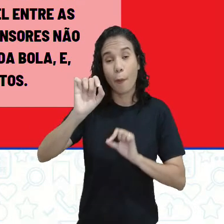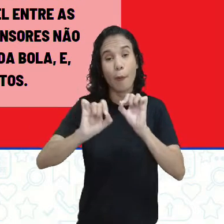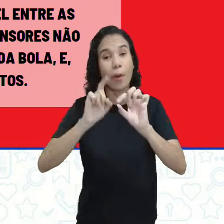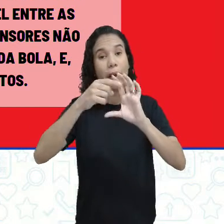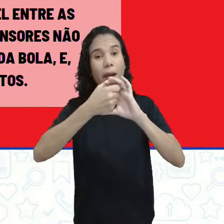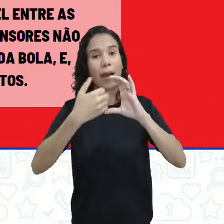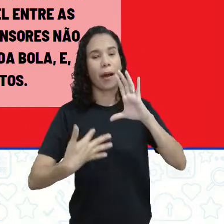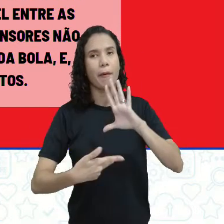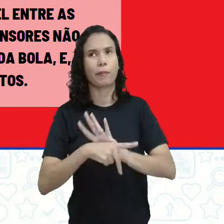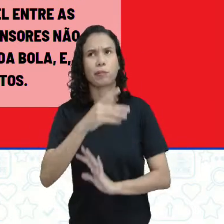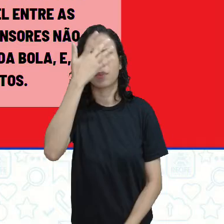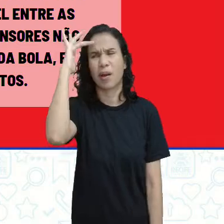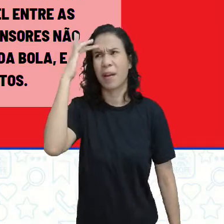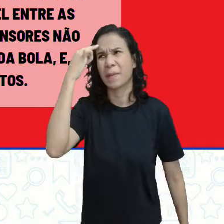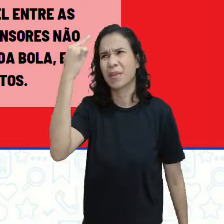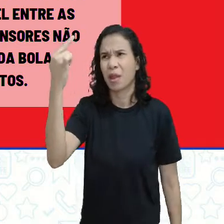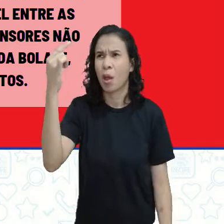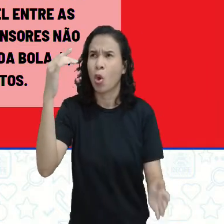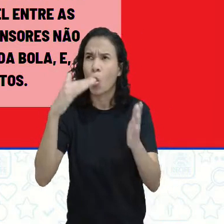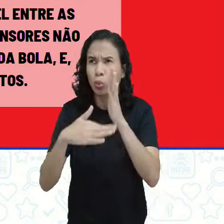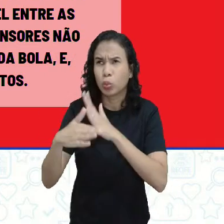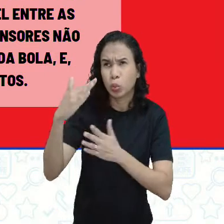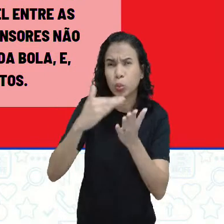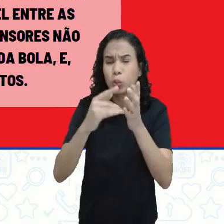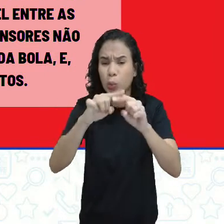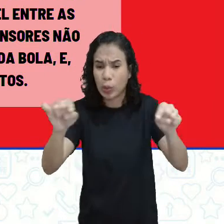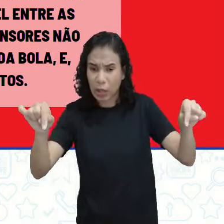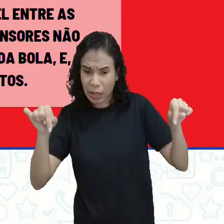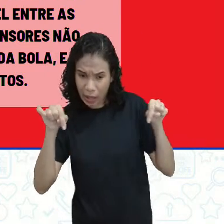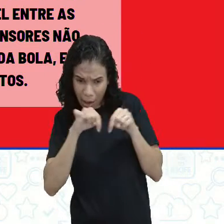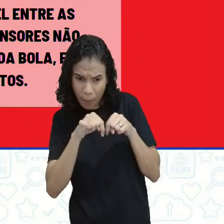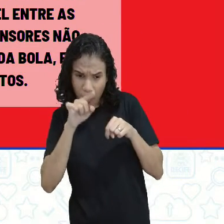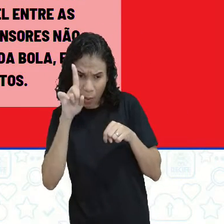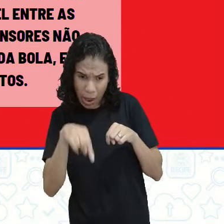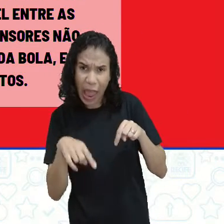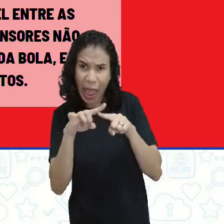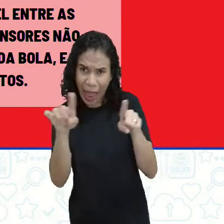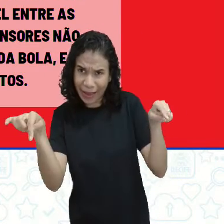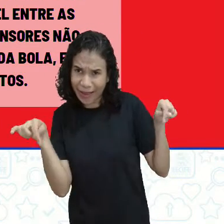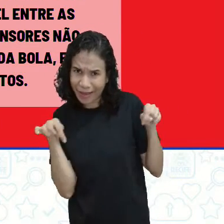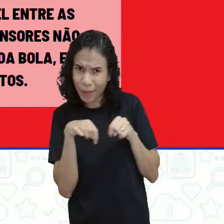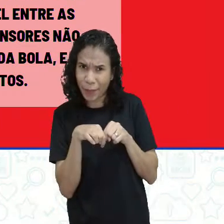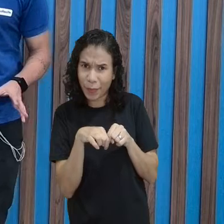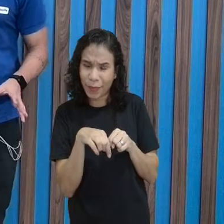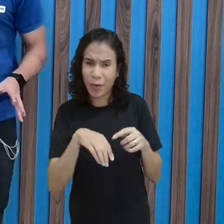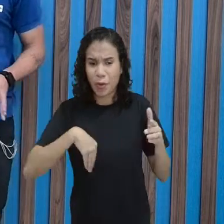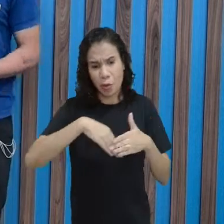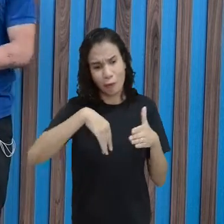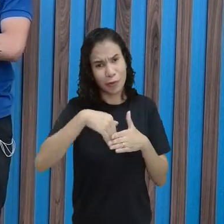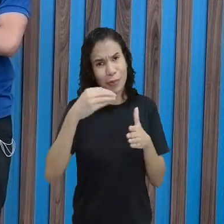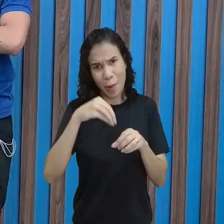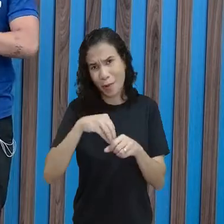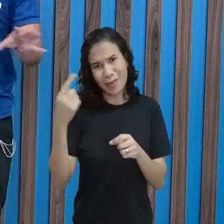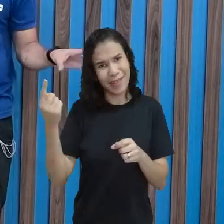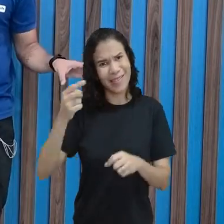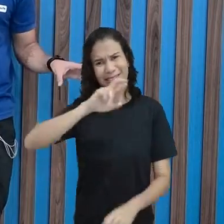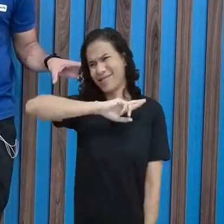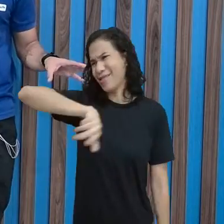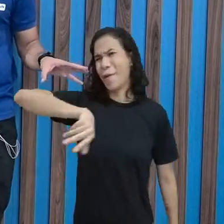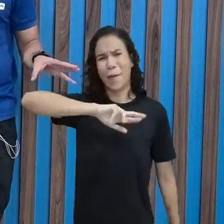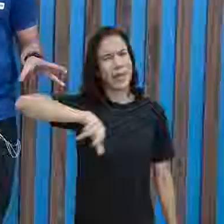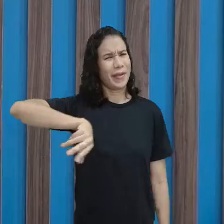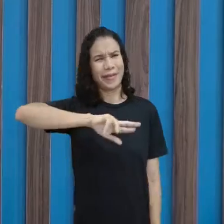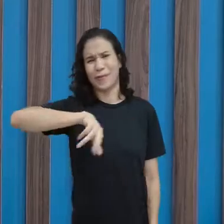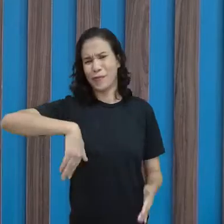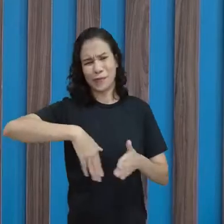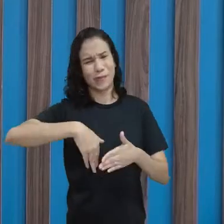característica para vocês não acharem que tudo que tem campo é um esporte de Campo Itaco. Porque se fosse assim, o futebol estava no meio e não é o caso.